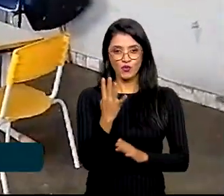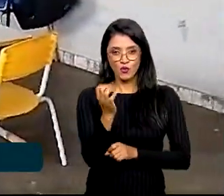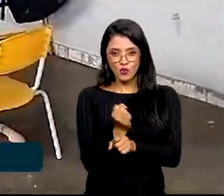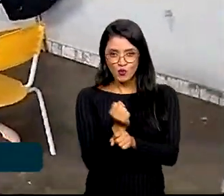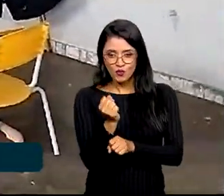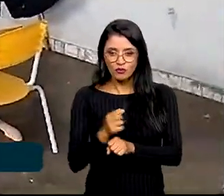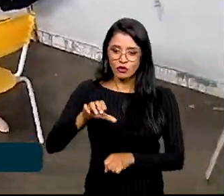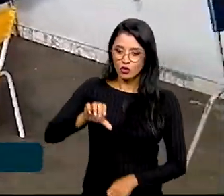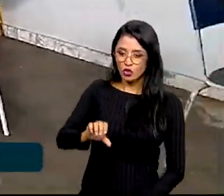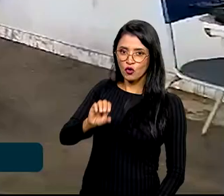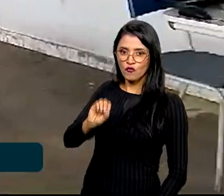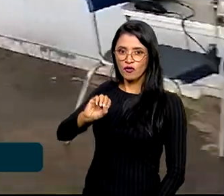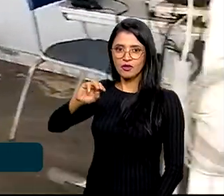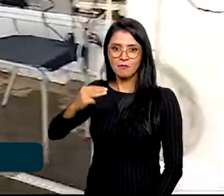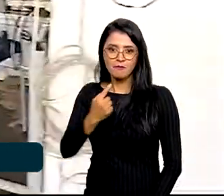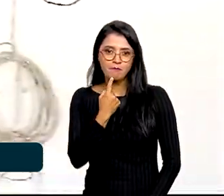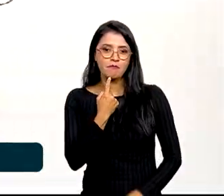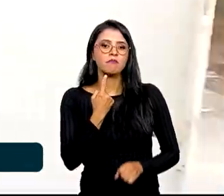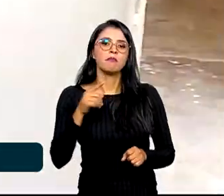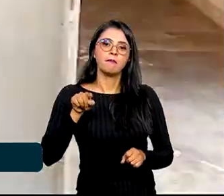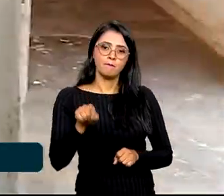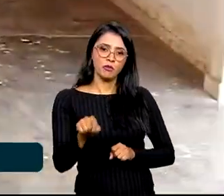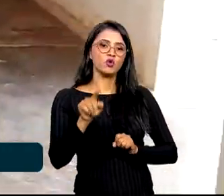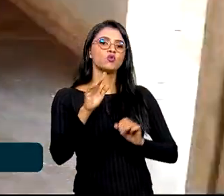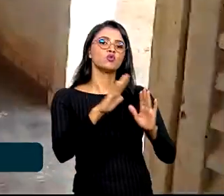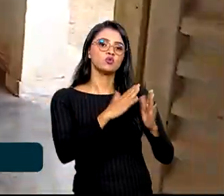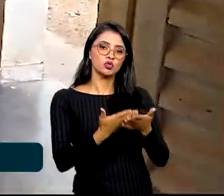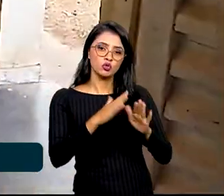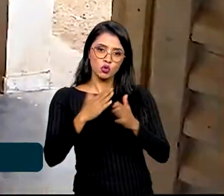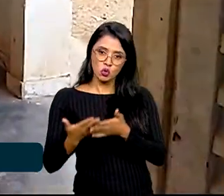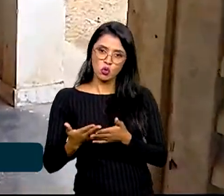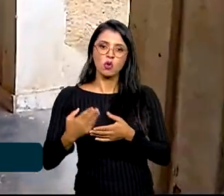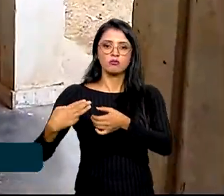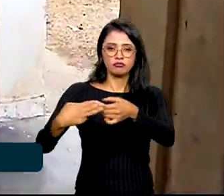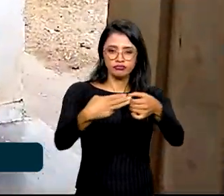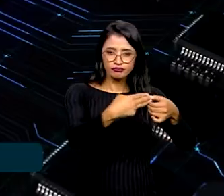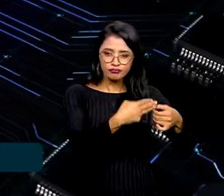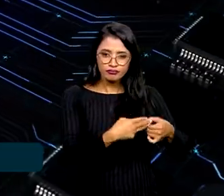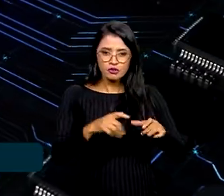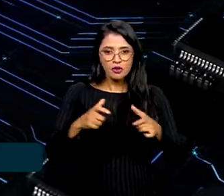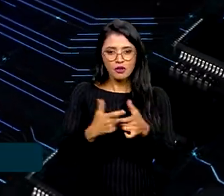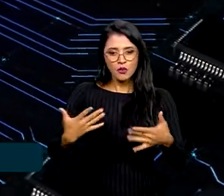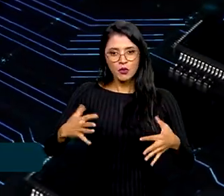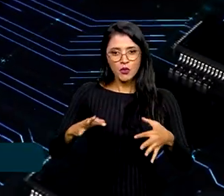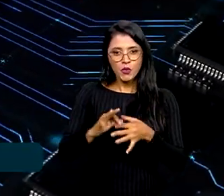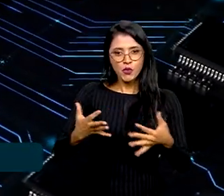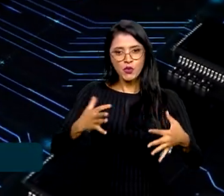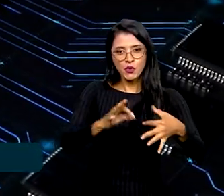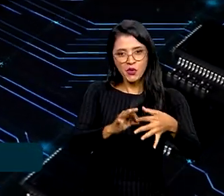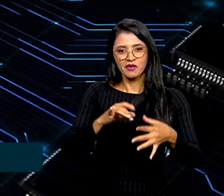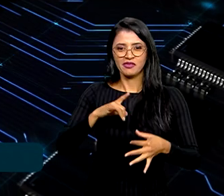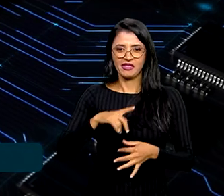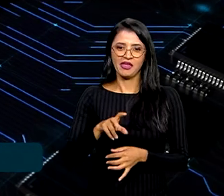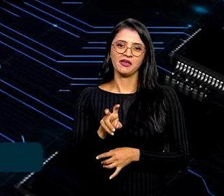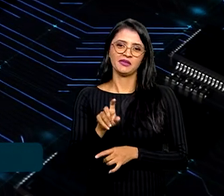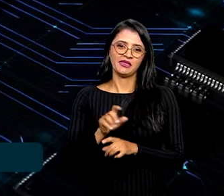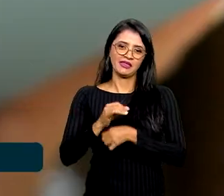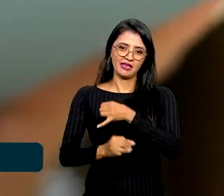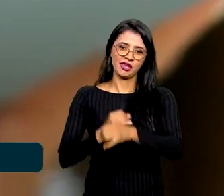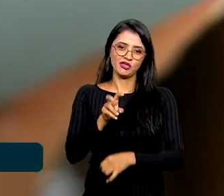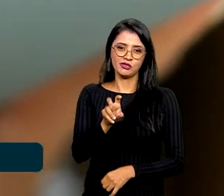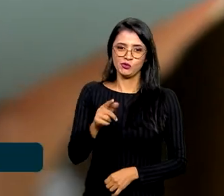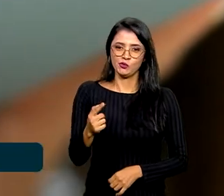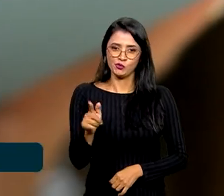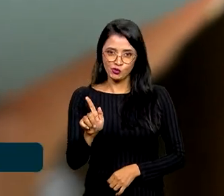cerca de 90 mil escolas de pequenos municípios estejam conectadas com a tecnologia 5G. O